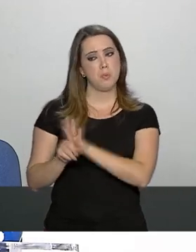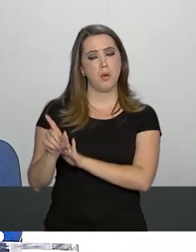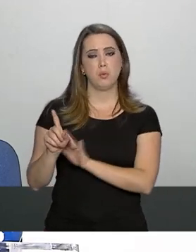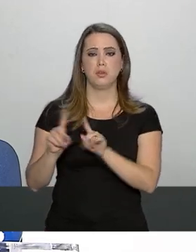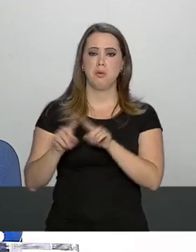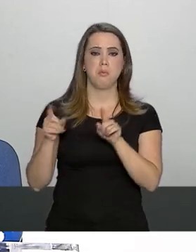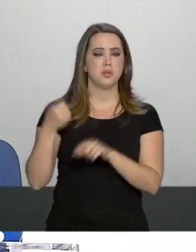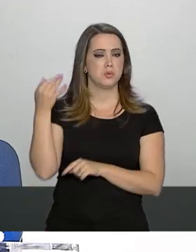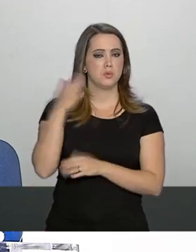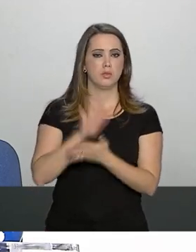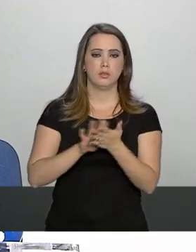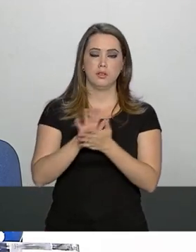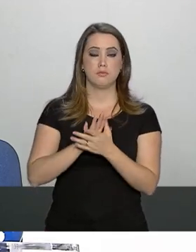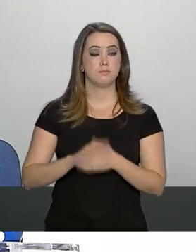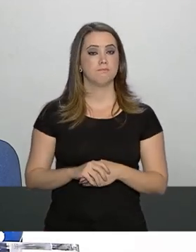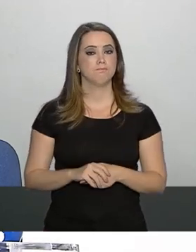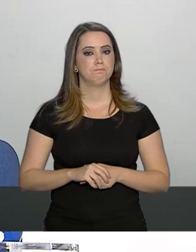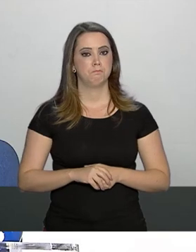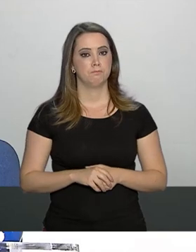mas não comentou comigo